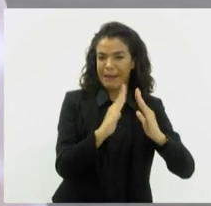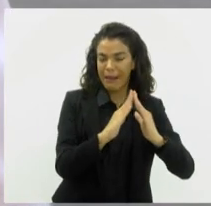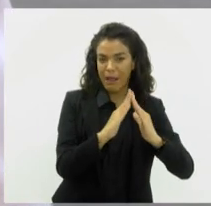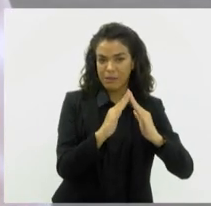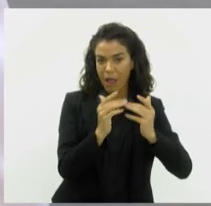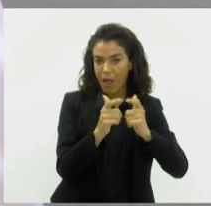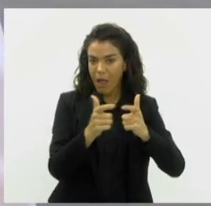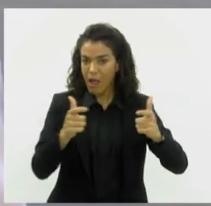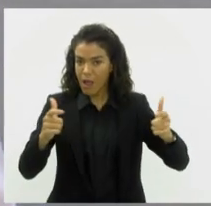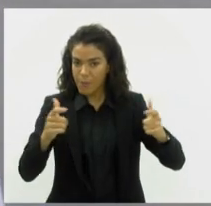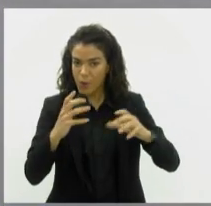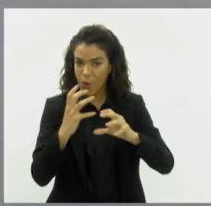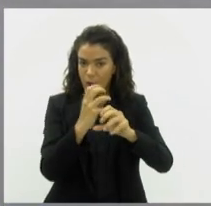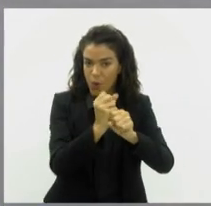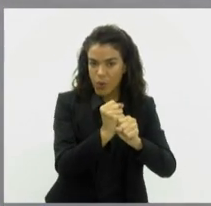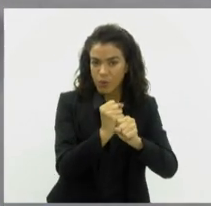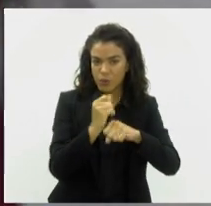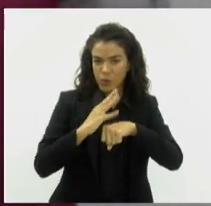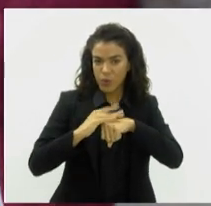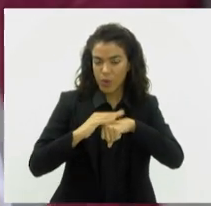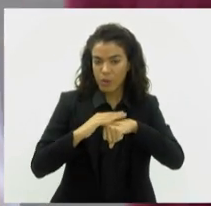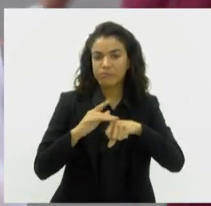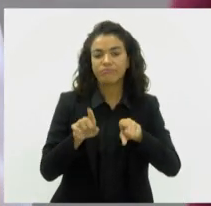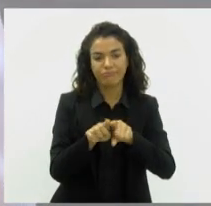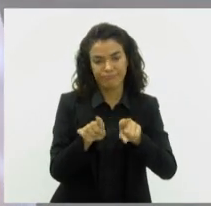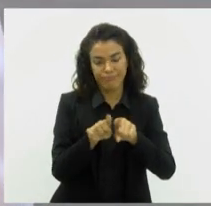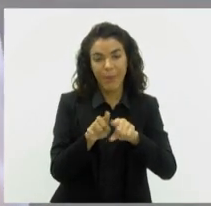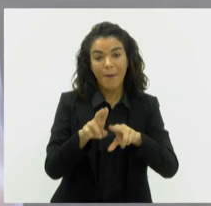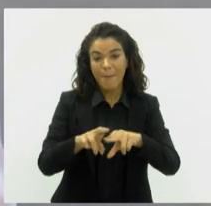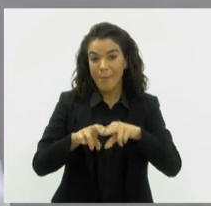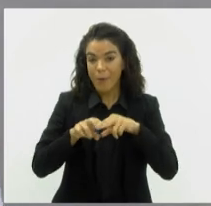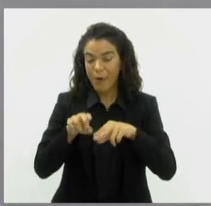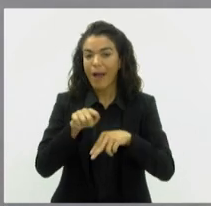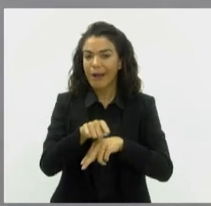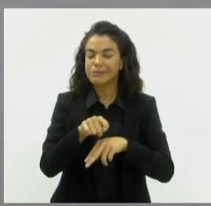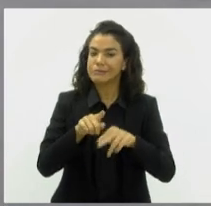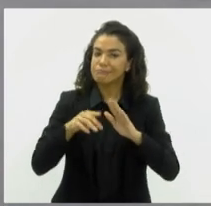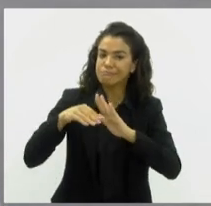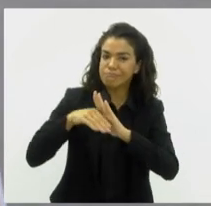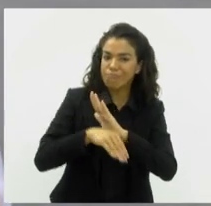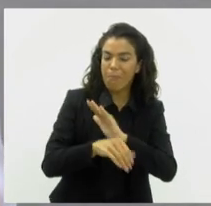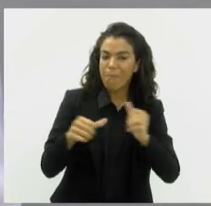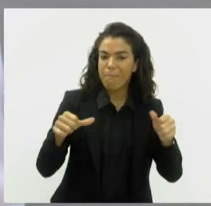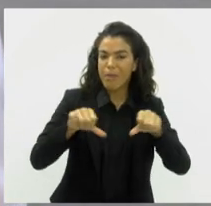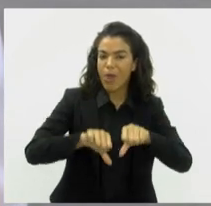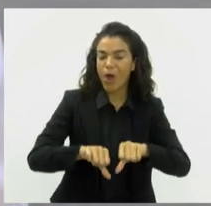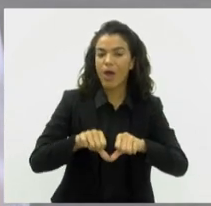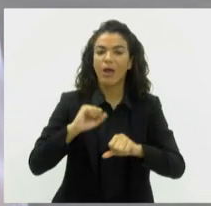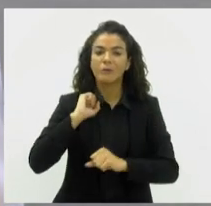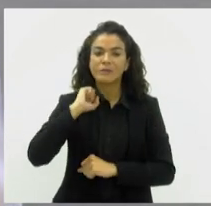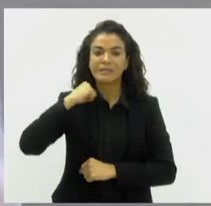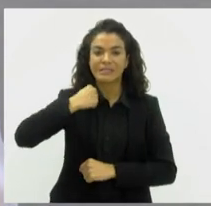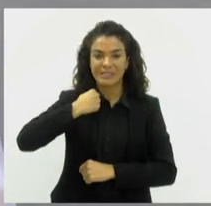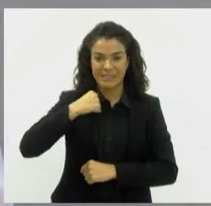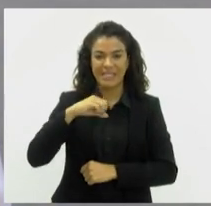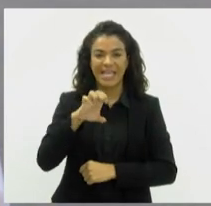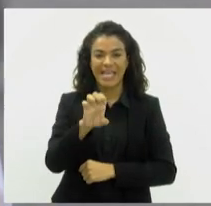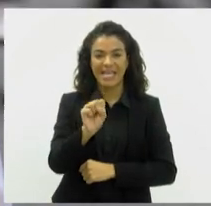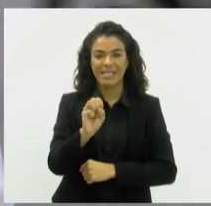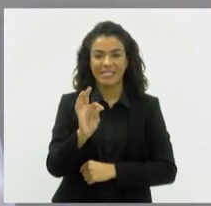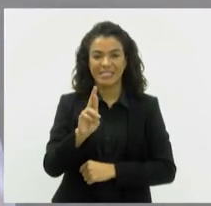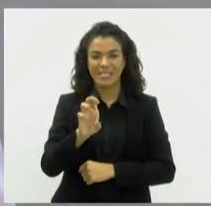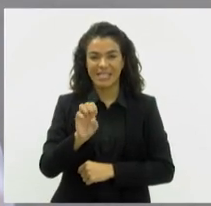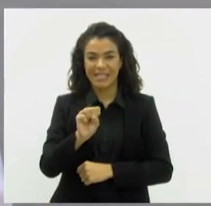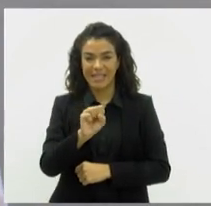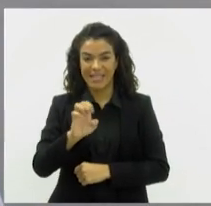aumento desse número? Sim, muito, porque principalmente um dos fatores também que agravam essas situações é o estresse. E junto